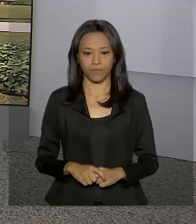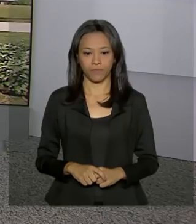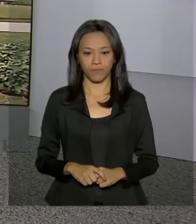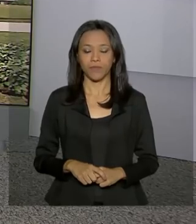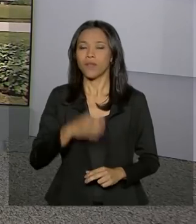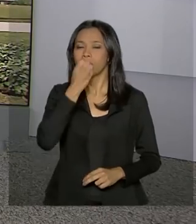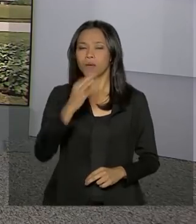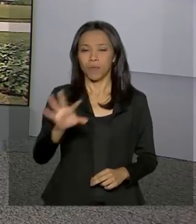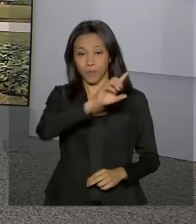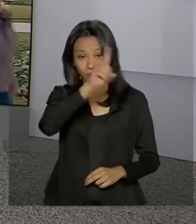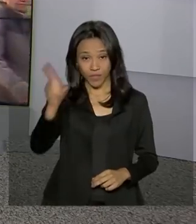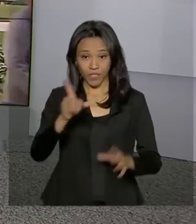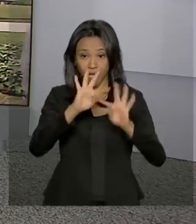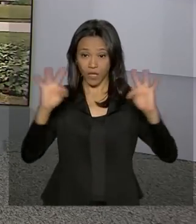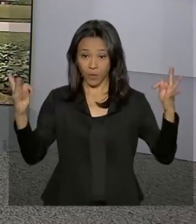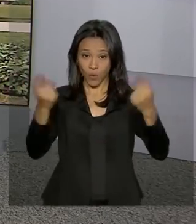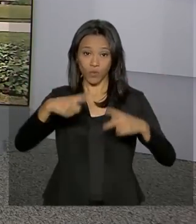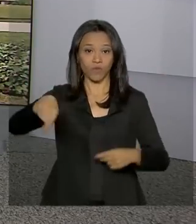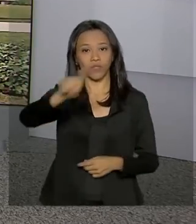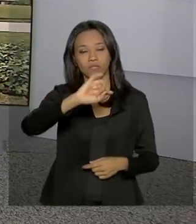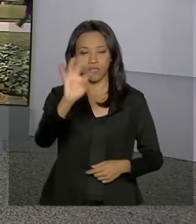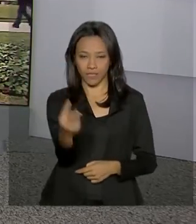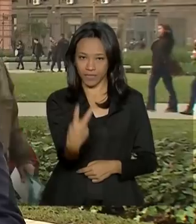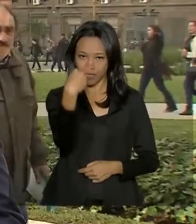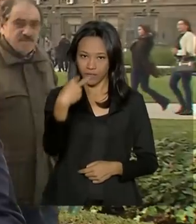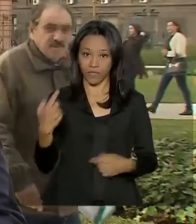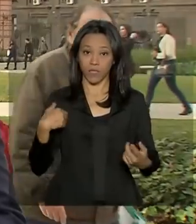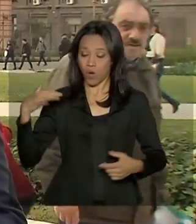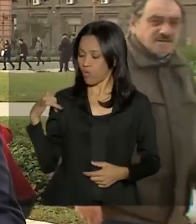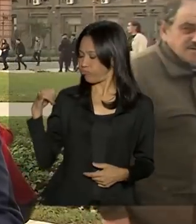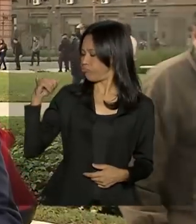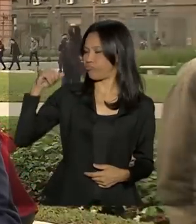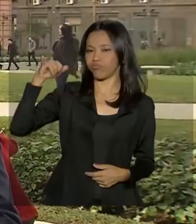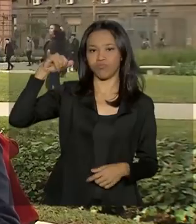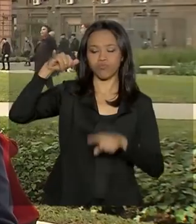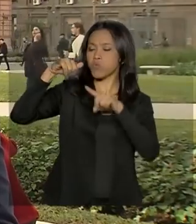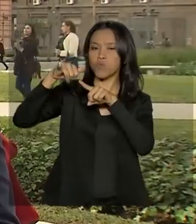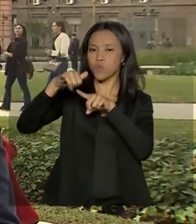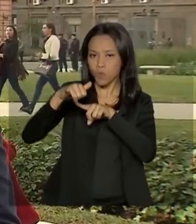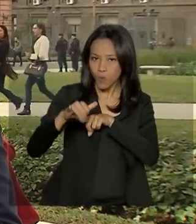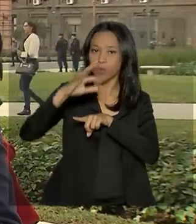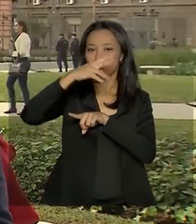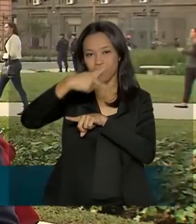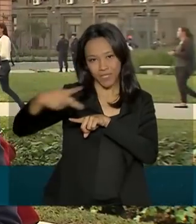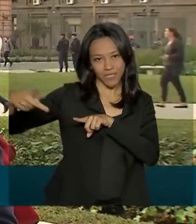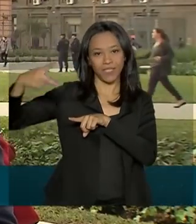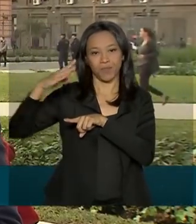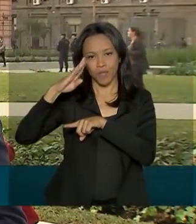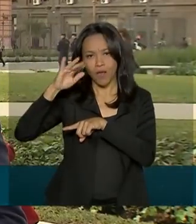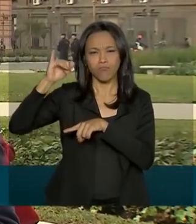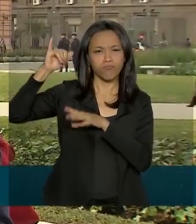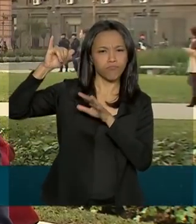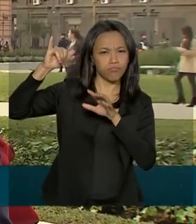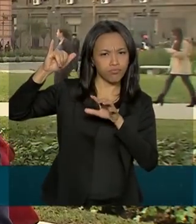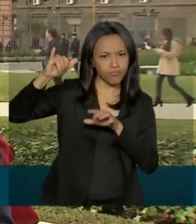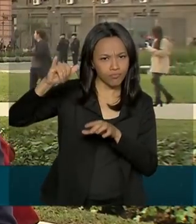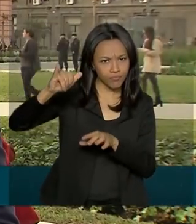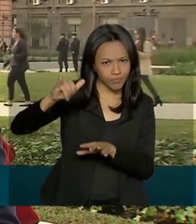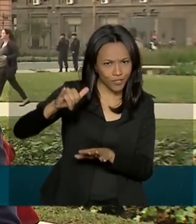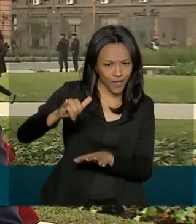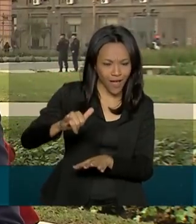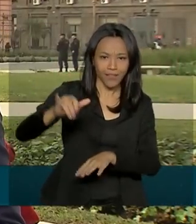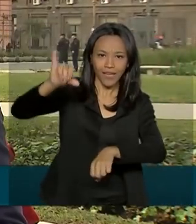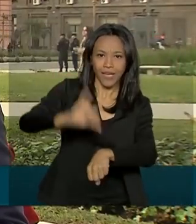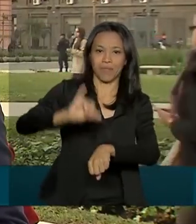Bom dia, Carla. Bom dia a todos que nos acompanham. O avião do presidente Jair Bolsonaro deve estar pousando aqui em Buenos Aires, capital argentina.